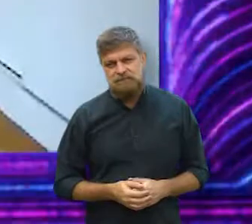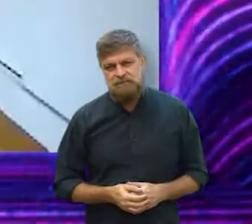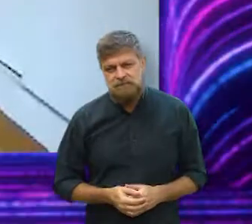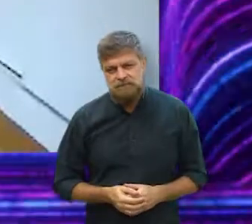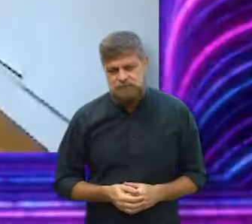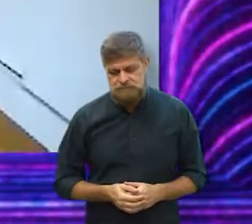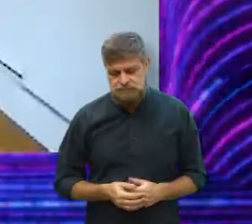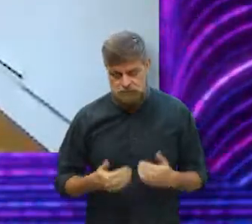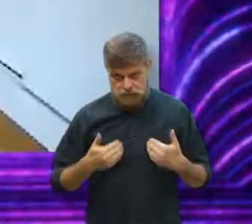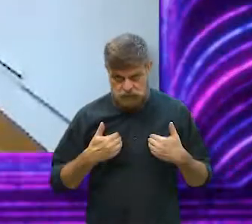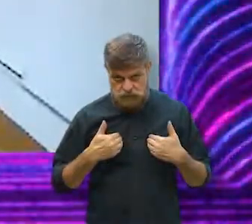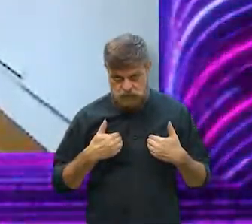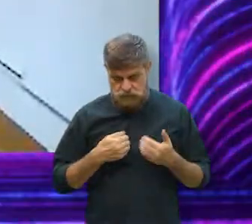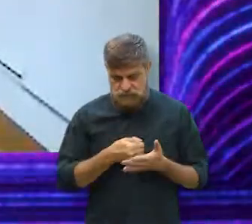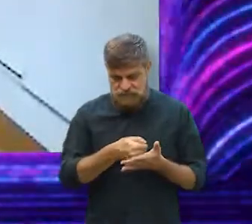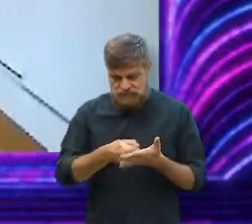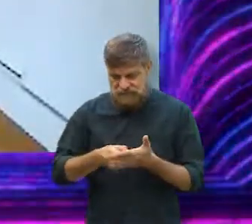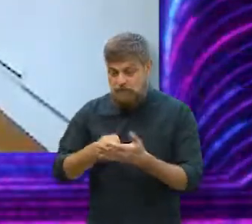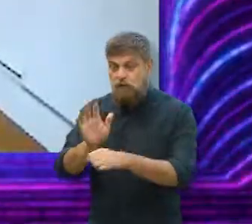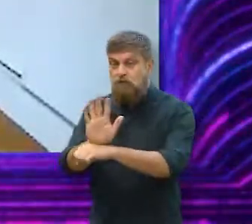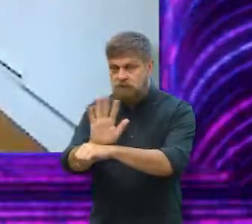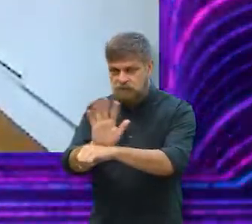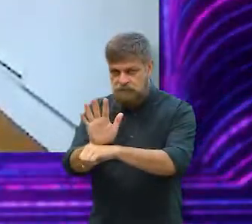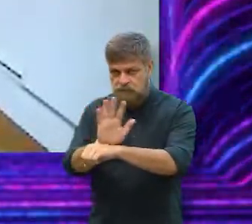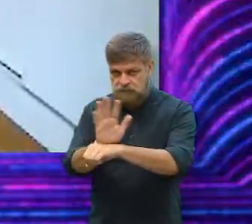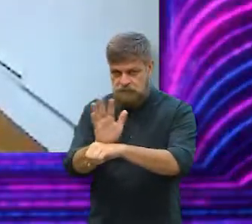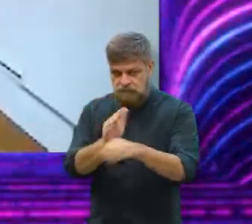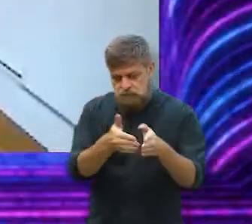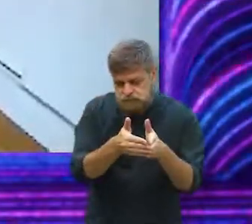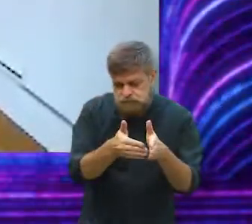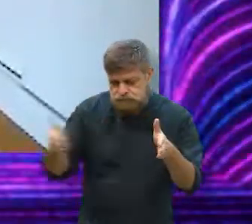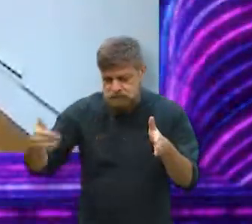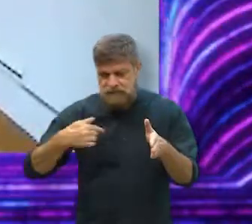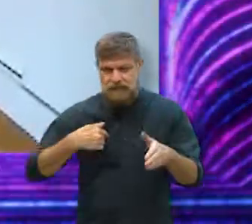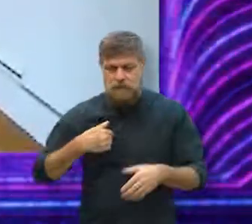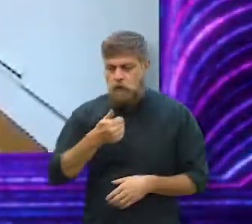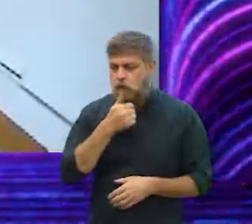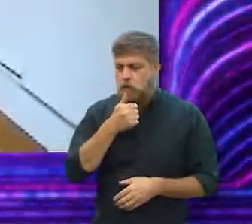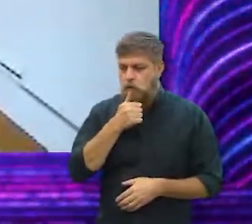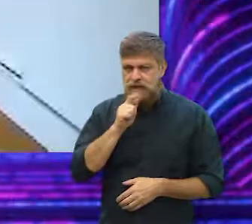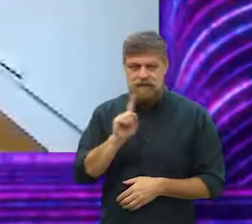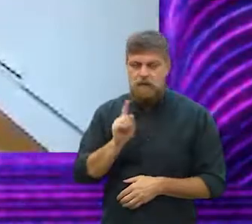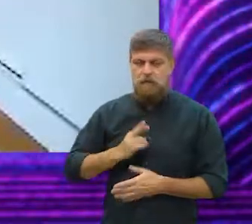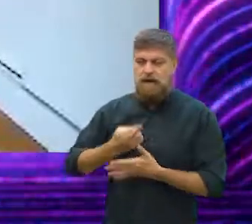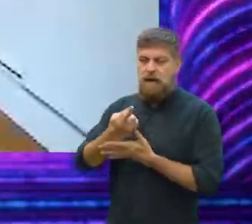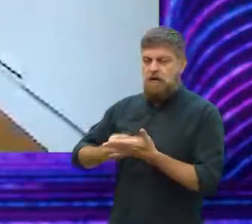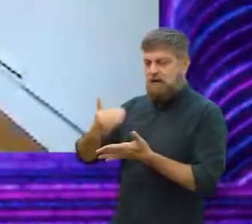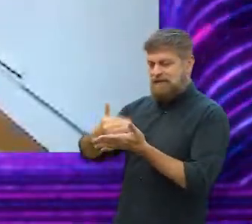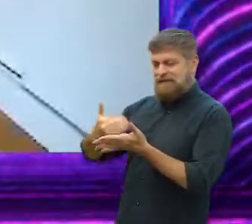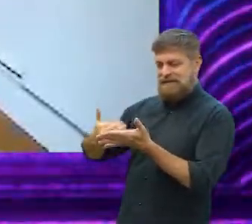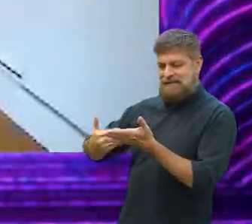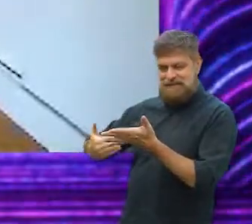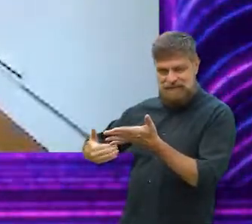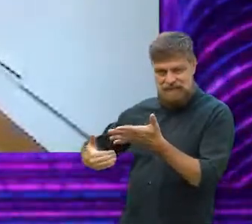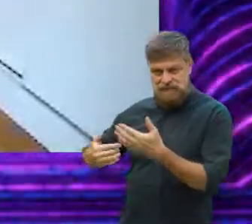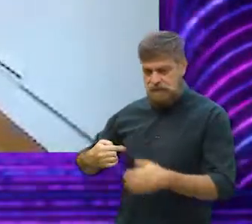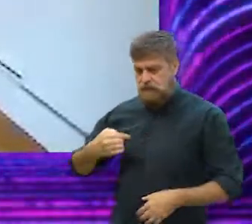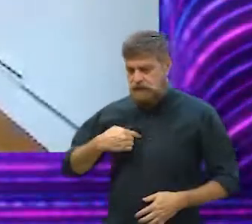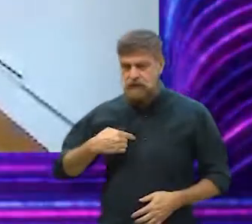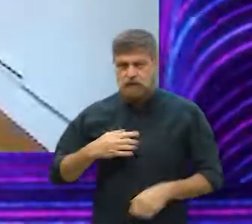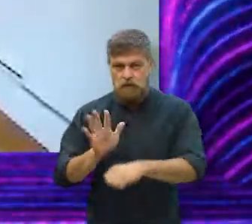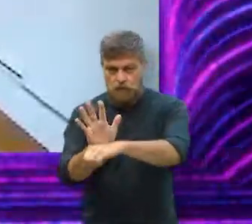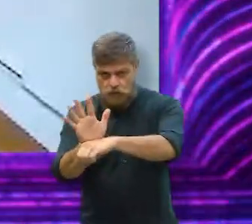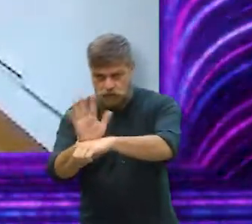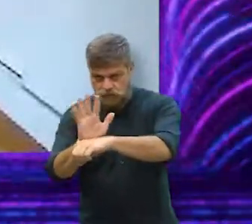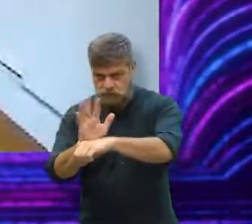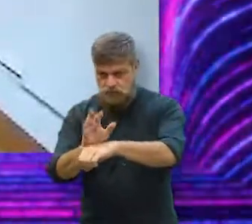Eu, quando eu escrevi o filme, eu ainda não era oficialmente escritora. Quem é roteirista de TV é escritor já, mas